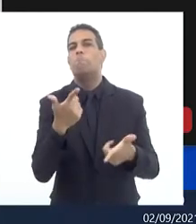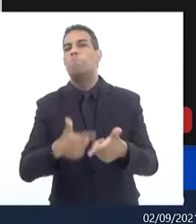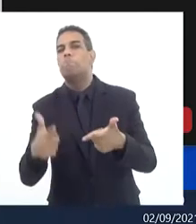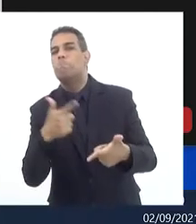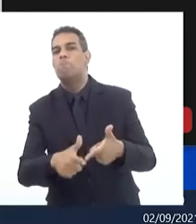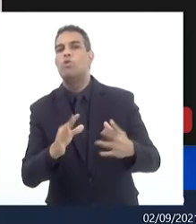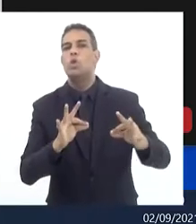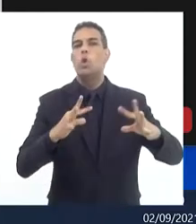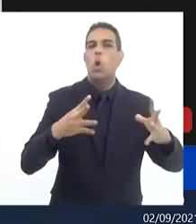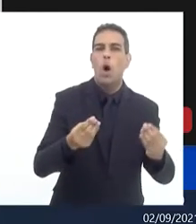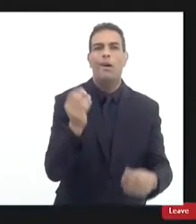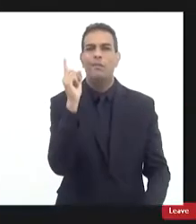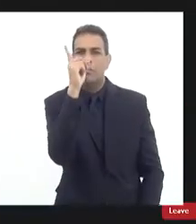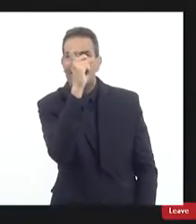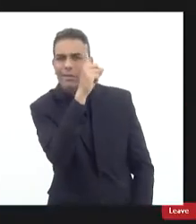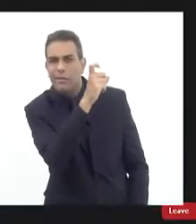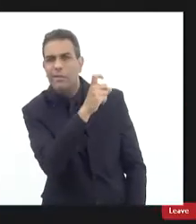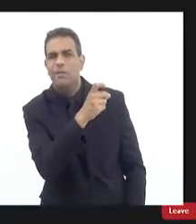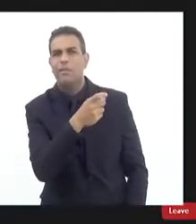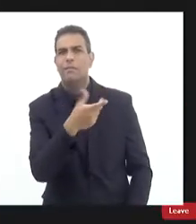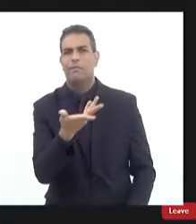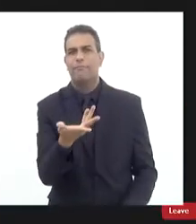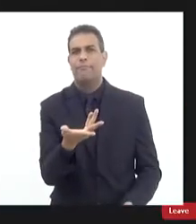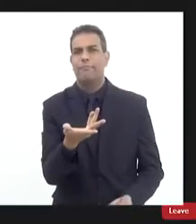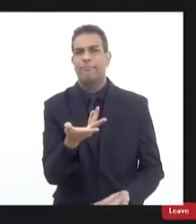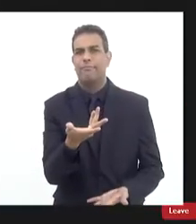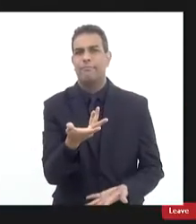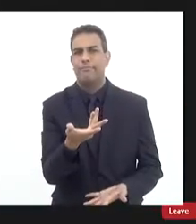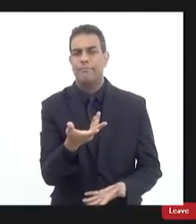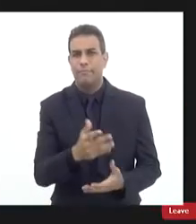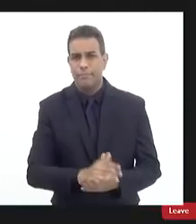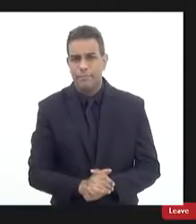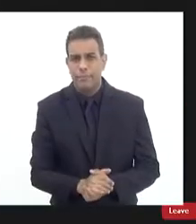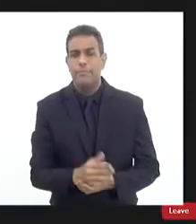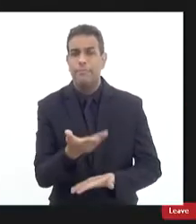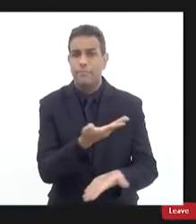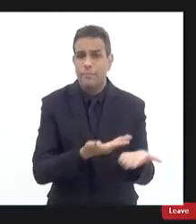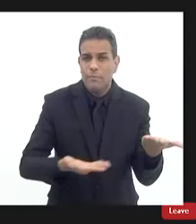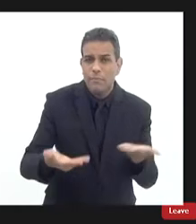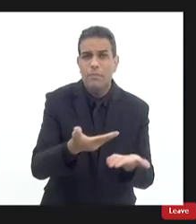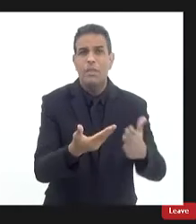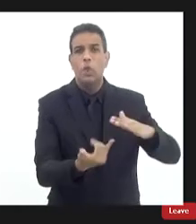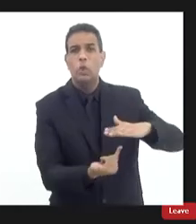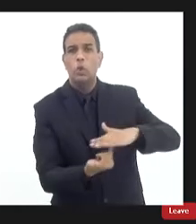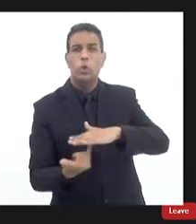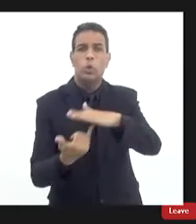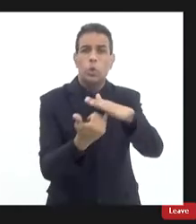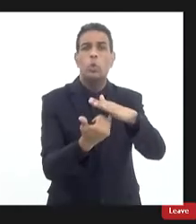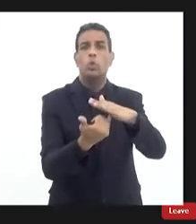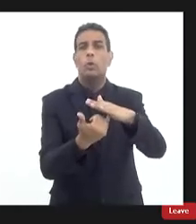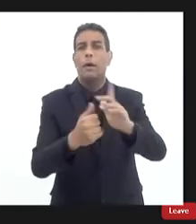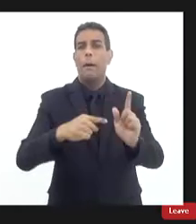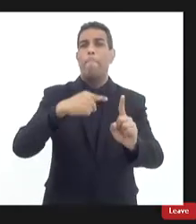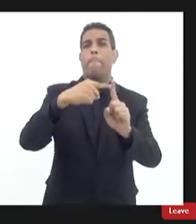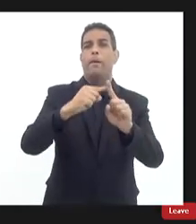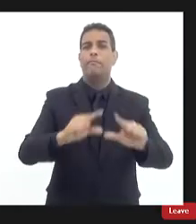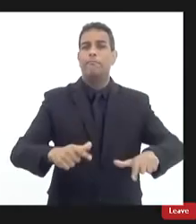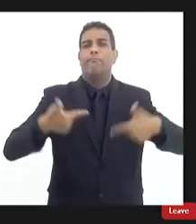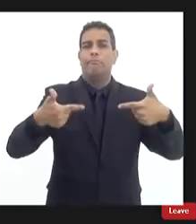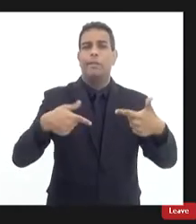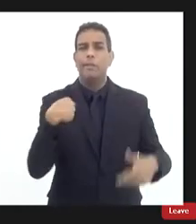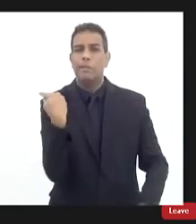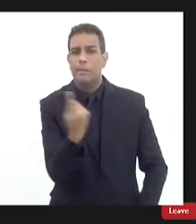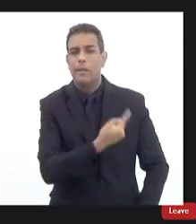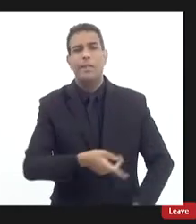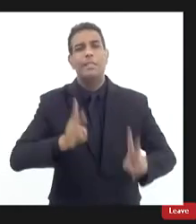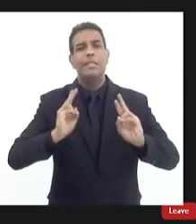de toda a dificuldade a gente sabe que a gente só revela o negativo mas os índices das instituições são altamente positivos e a gente está sempre em